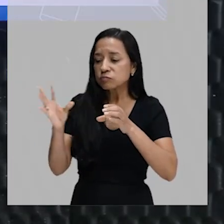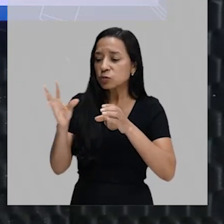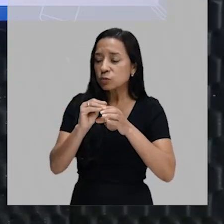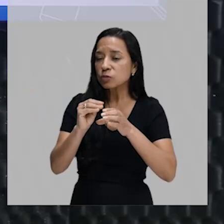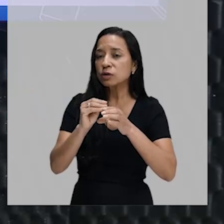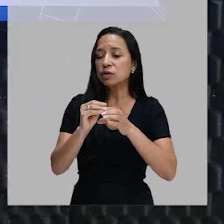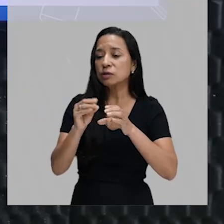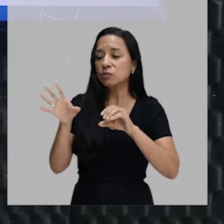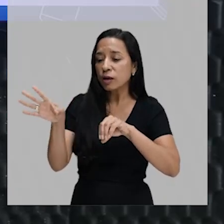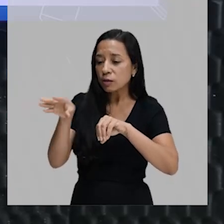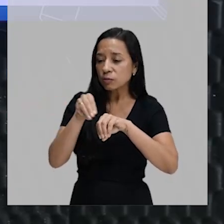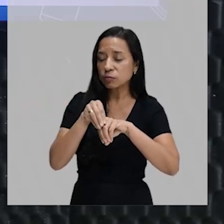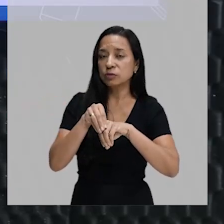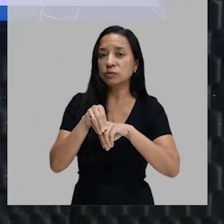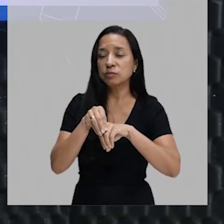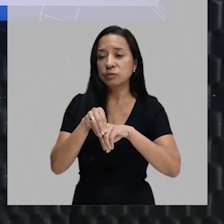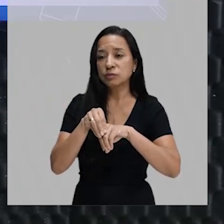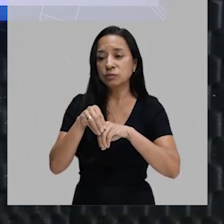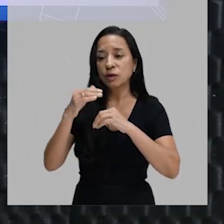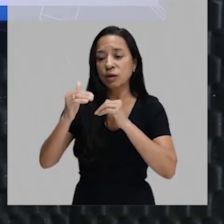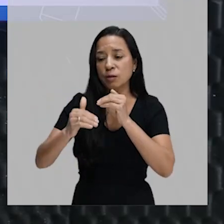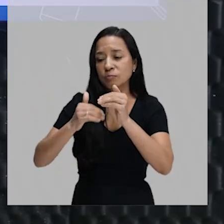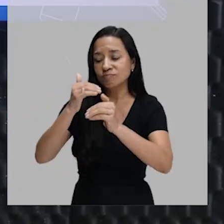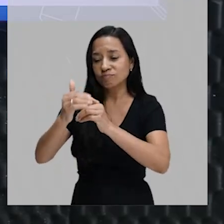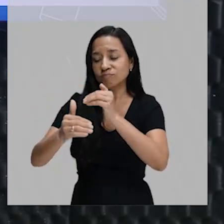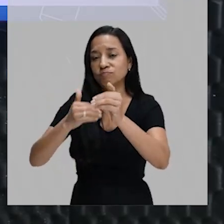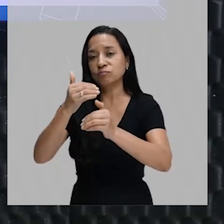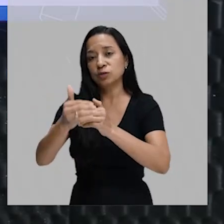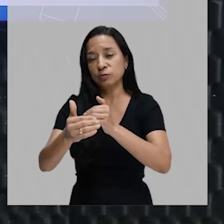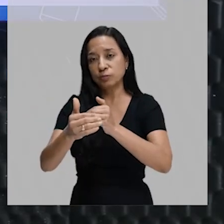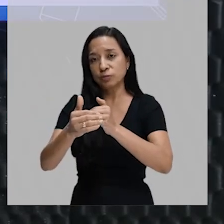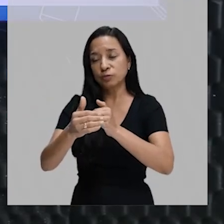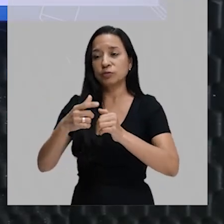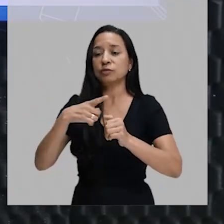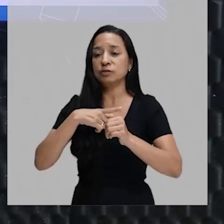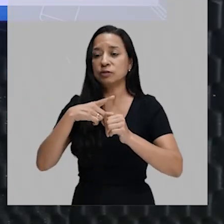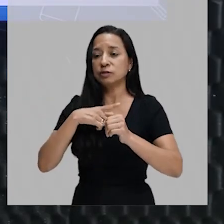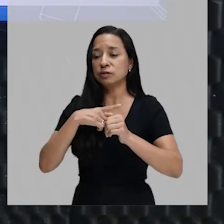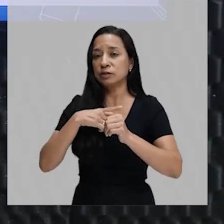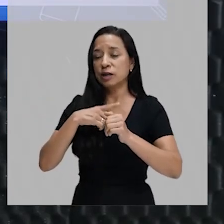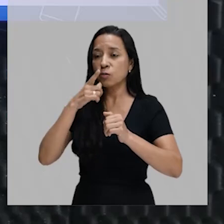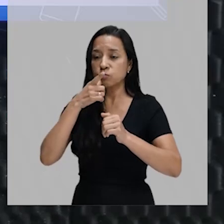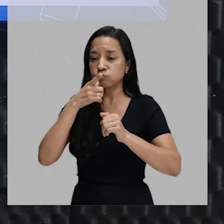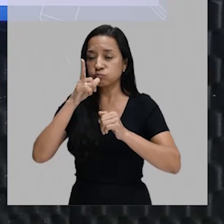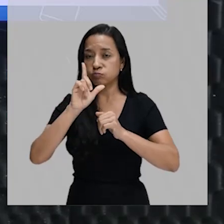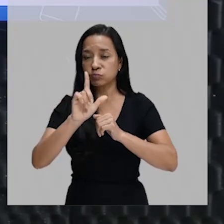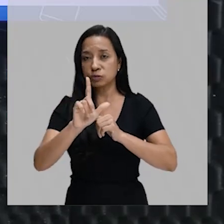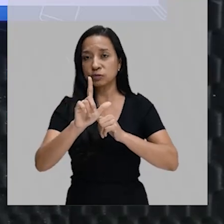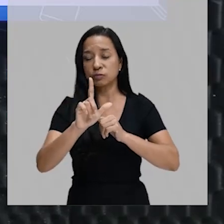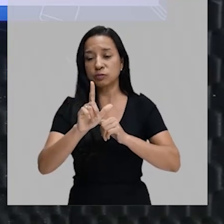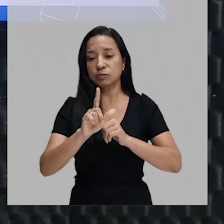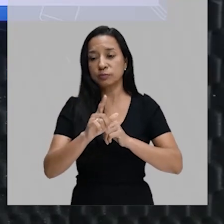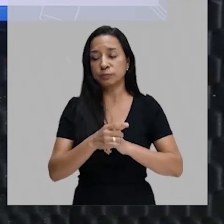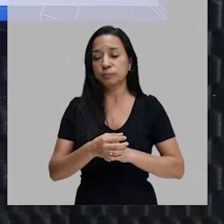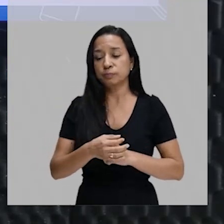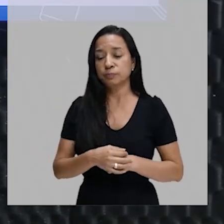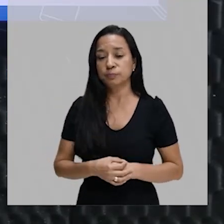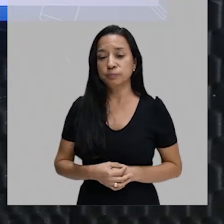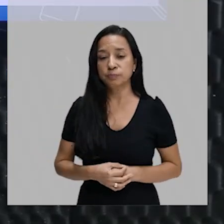só bem anos depois é que ele foi ter o reconhecimento devido, tá? E aí, pessoal, no início do século